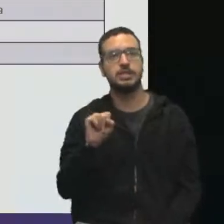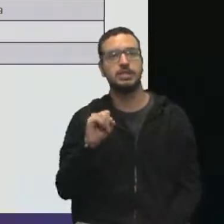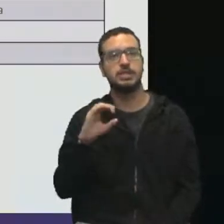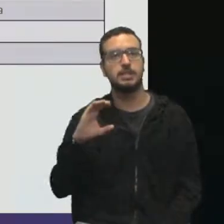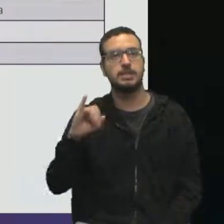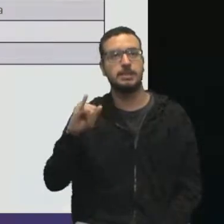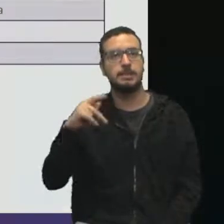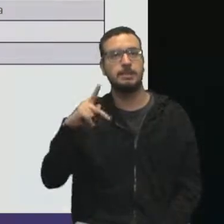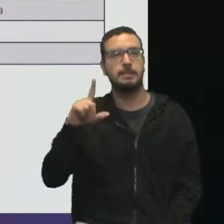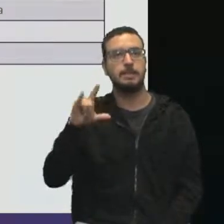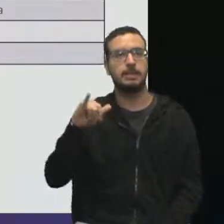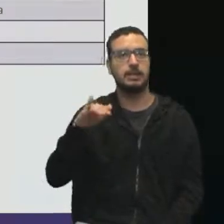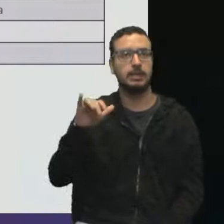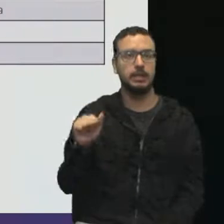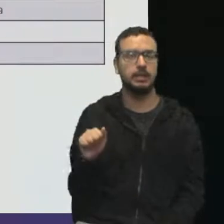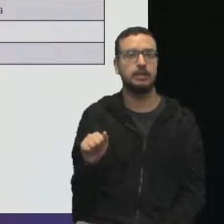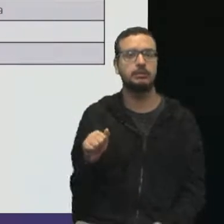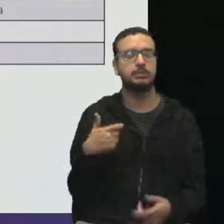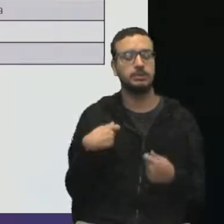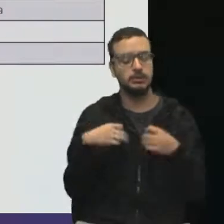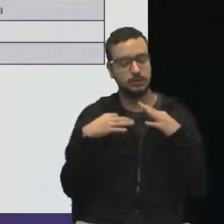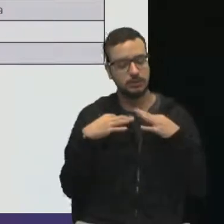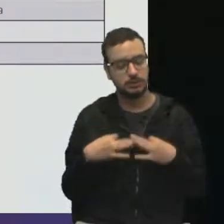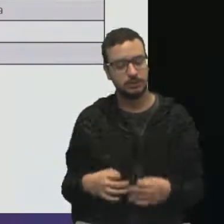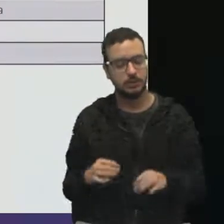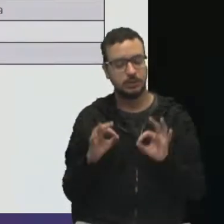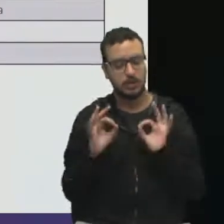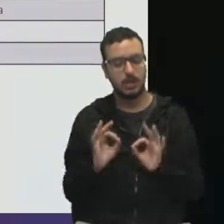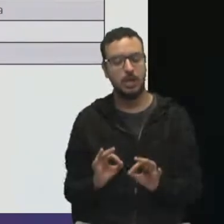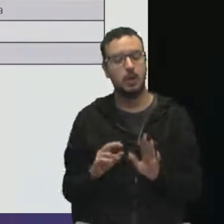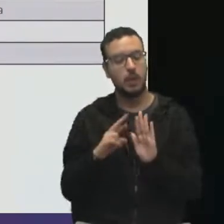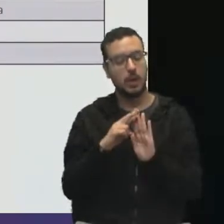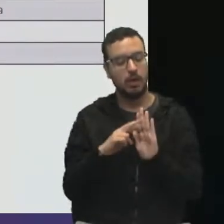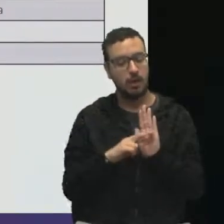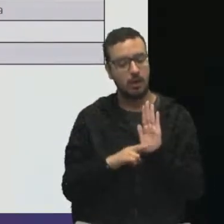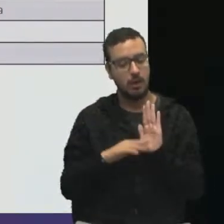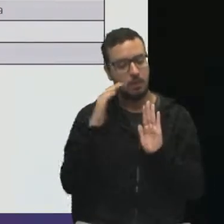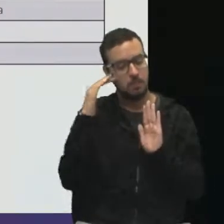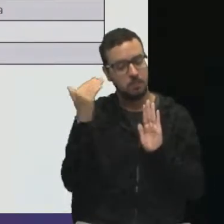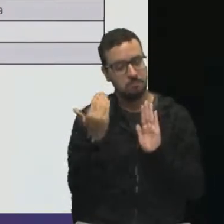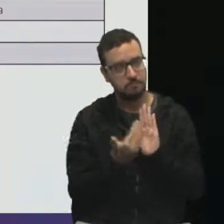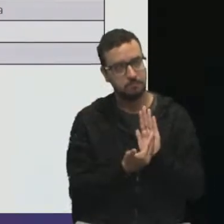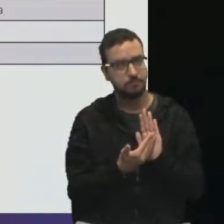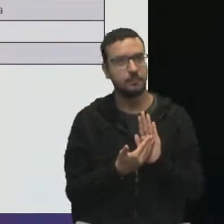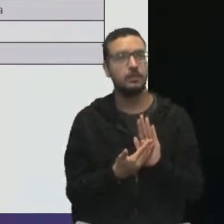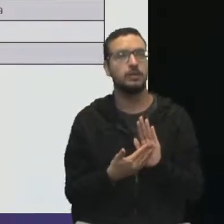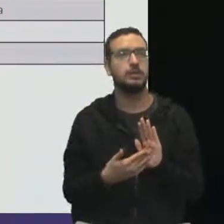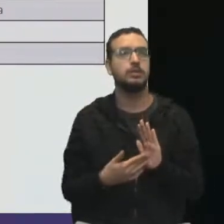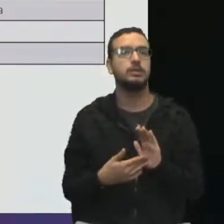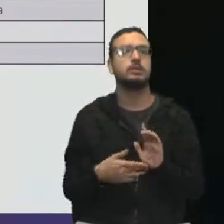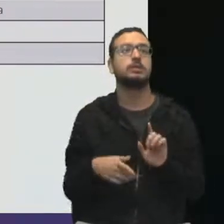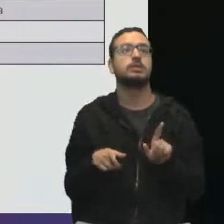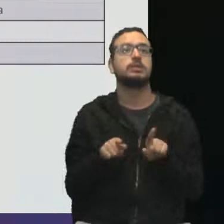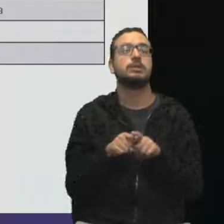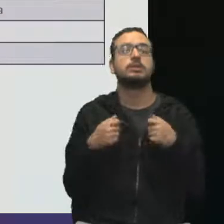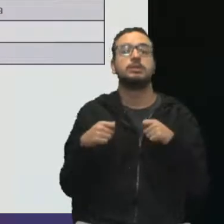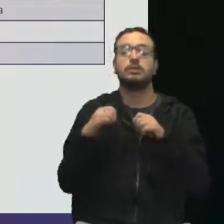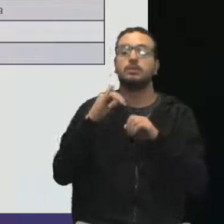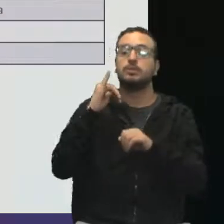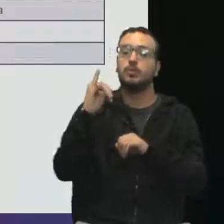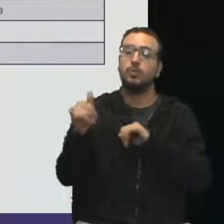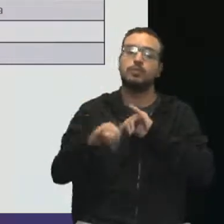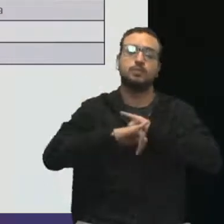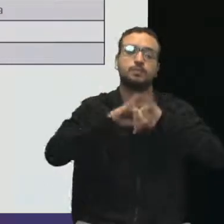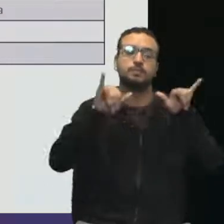Então, gente, é assim que faz, a gente tem que seguir as regras. Nós vamos comunicar essas pessoas sobre o